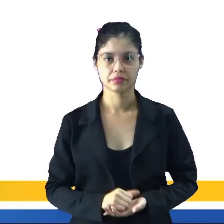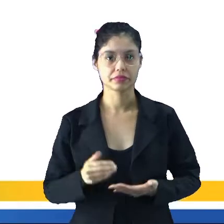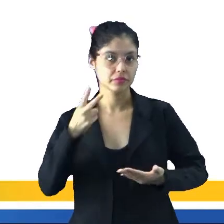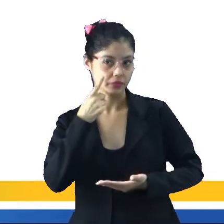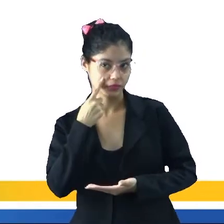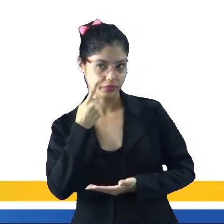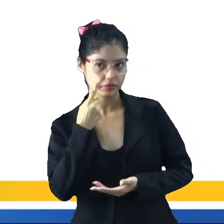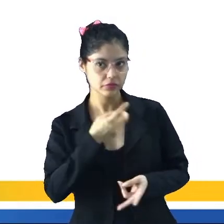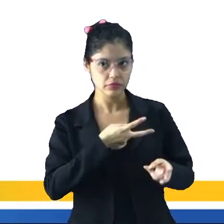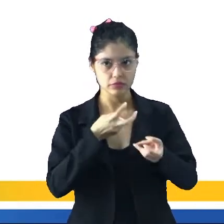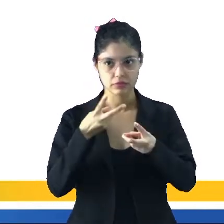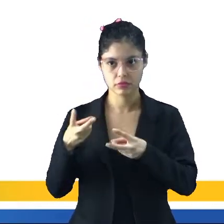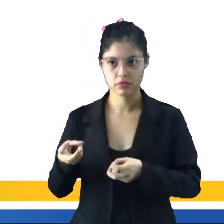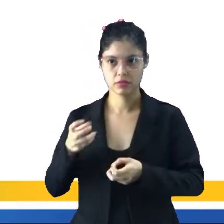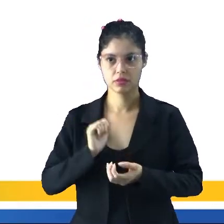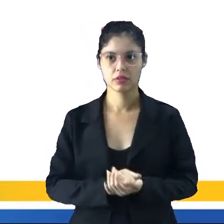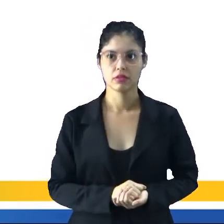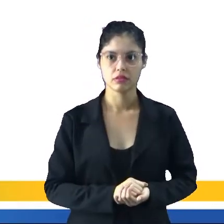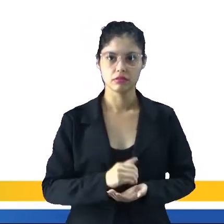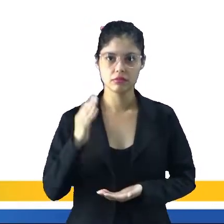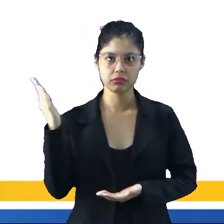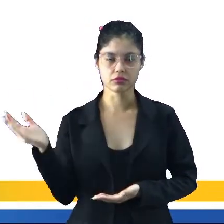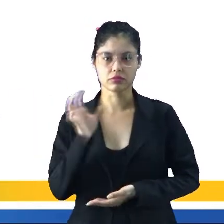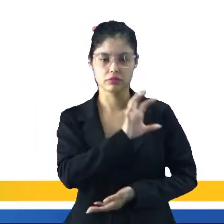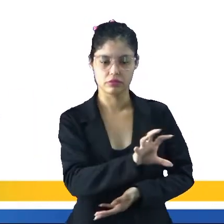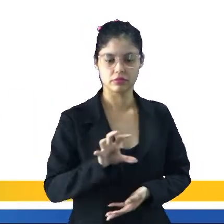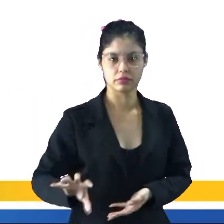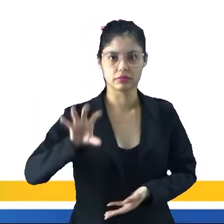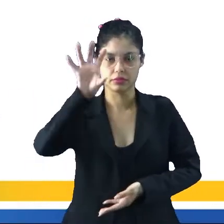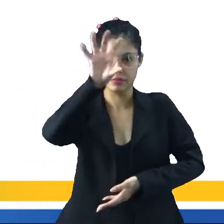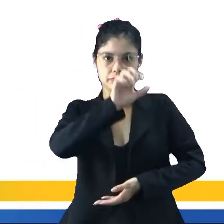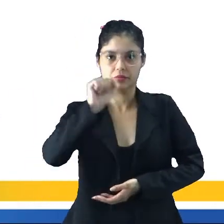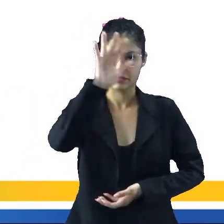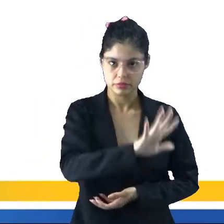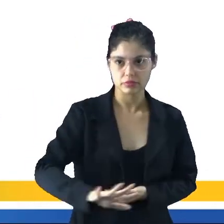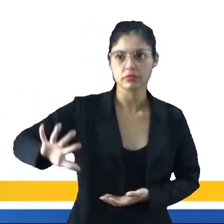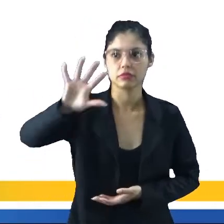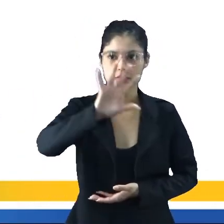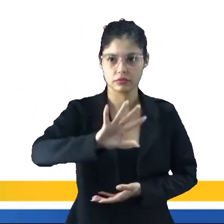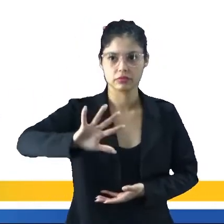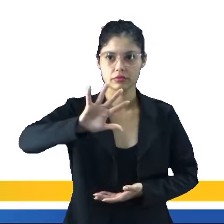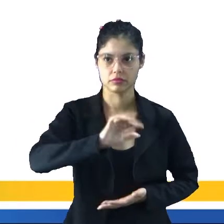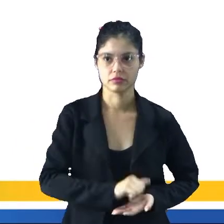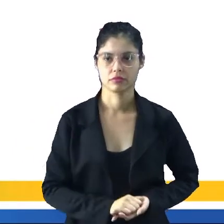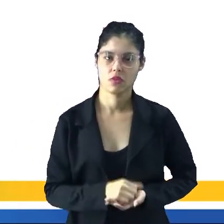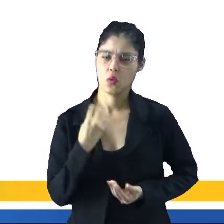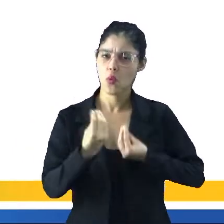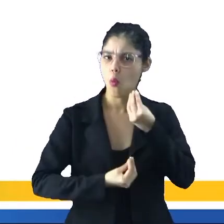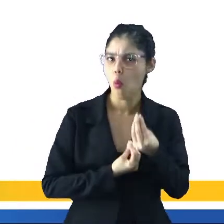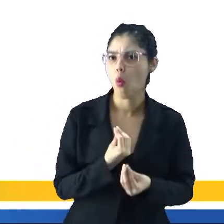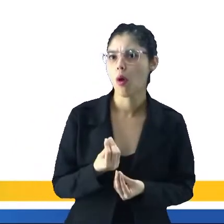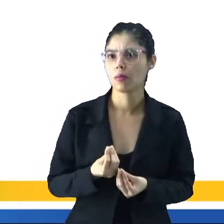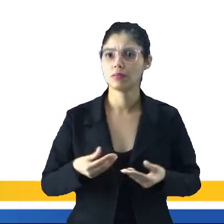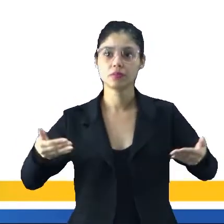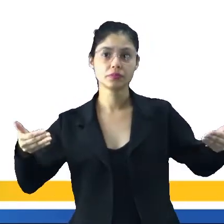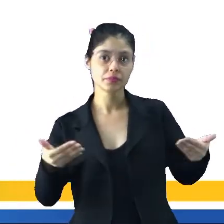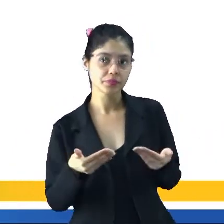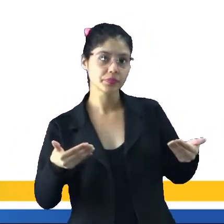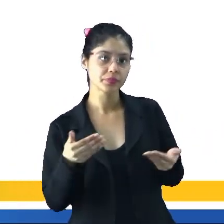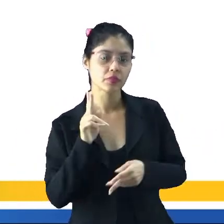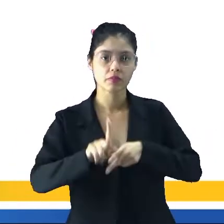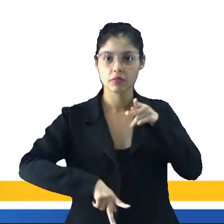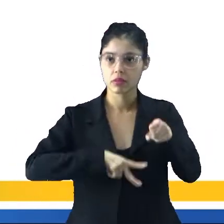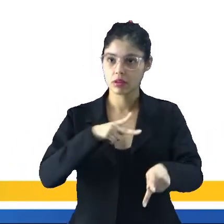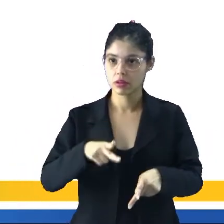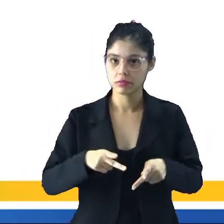Vamos observar, né, aí um mapa global, né, um mapa mundo de como está atualmente as